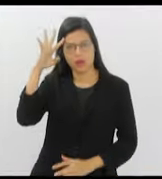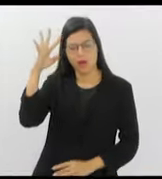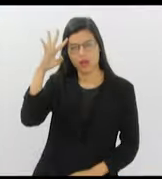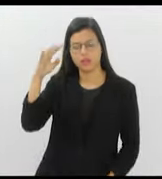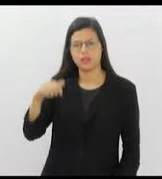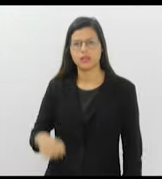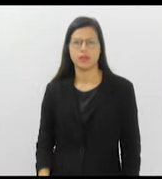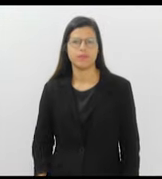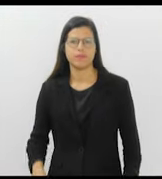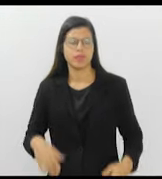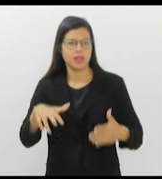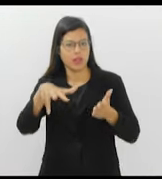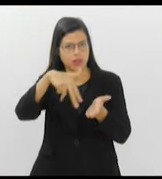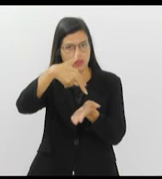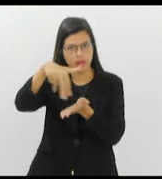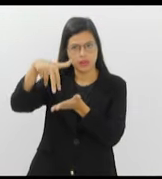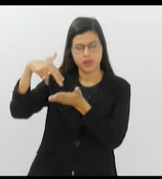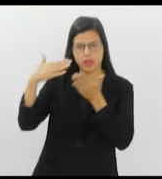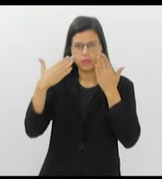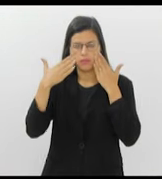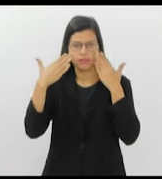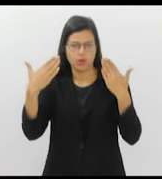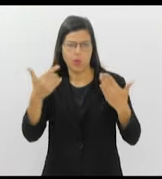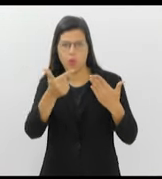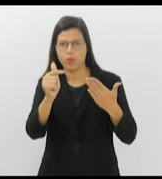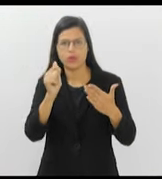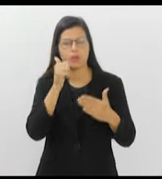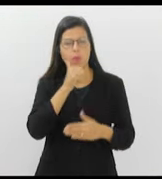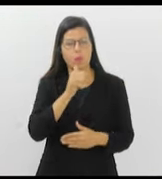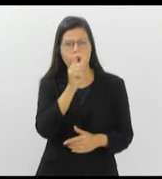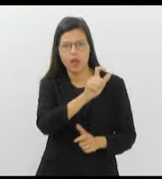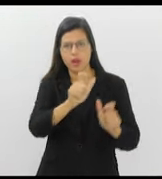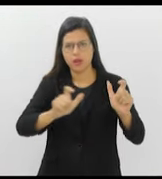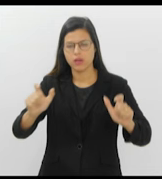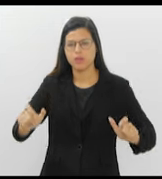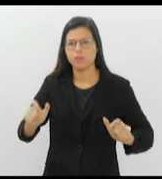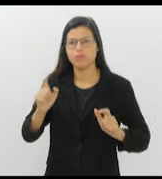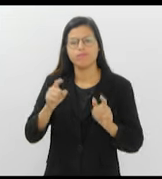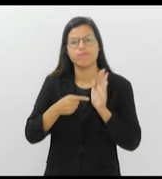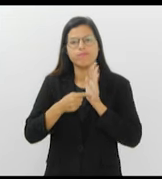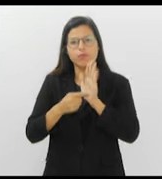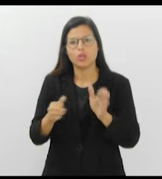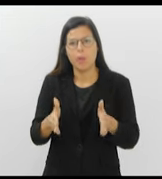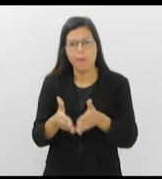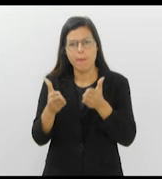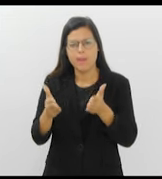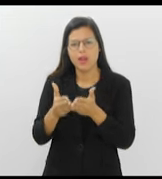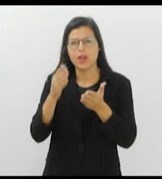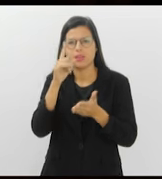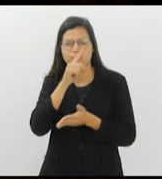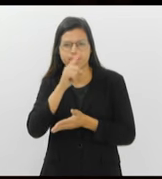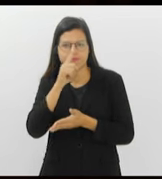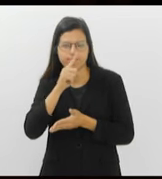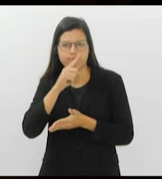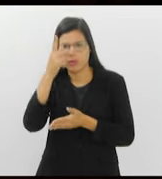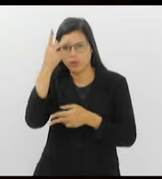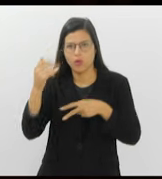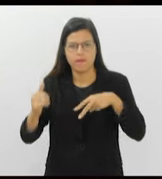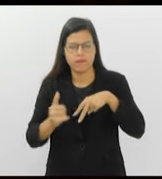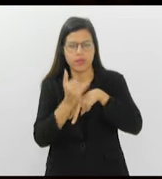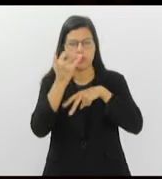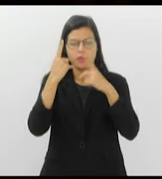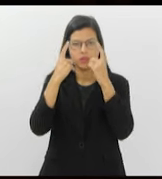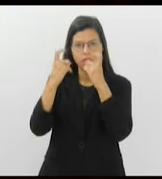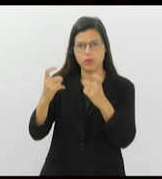Espetáculo de dança Outras Mulheres que remete à situação de vulnerabilidade, de pobreza, de vítimas da violência, chega ao